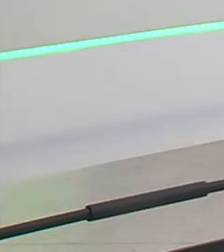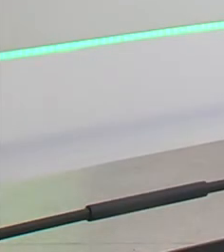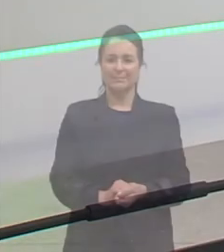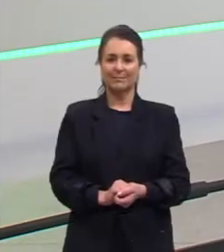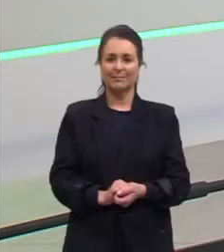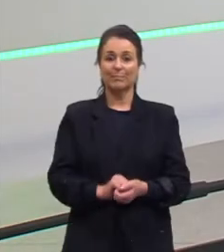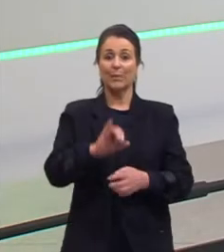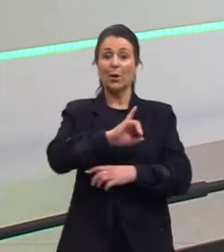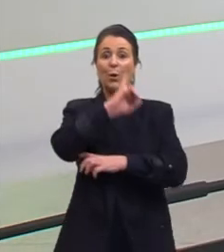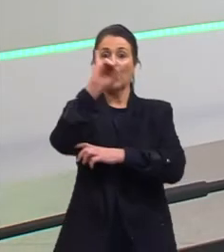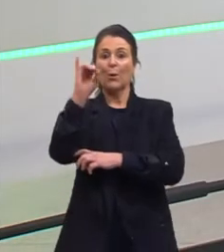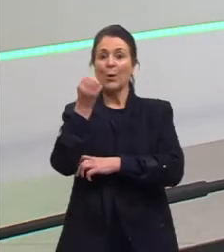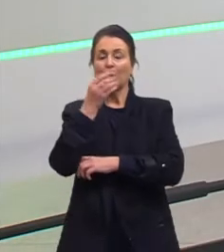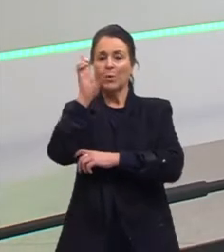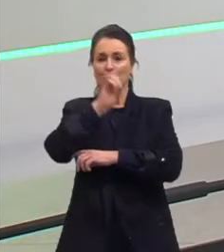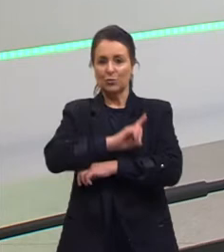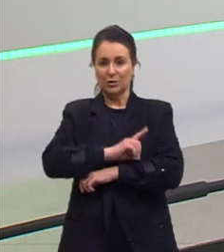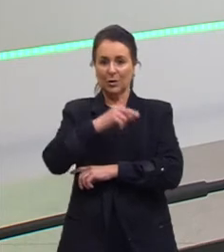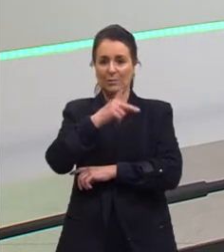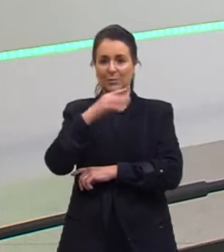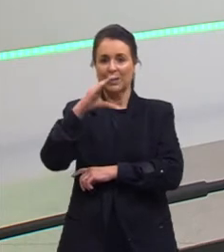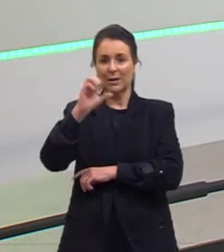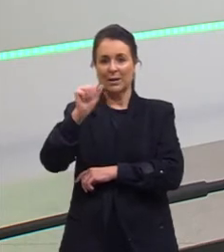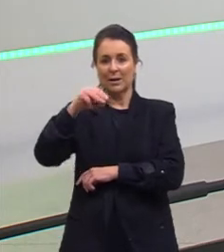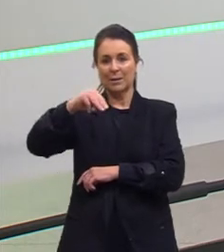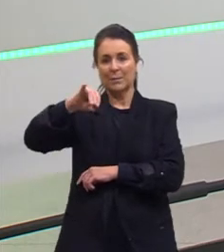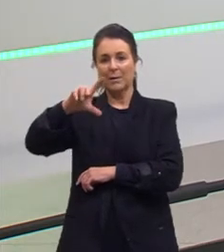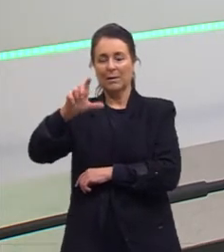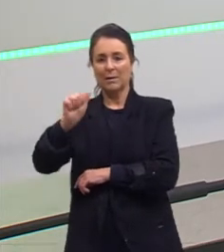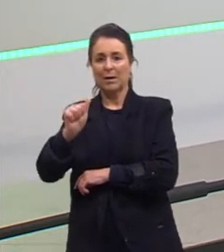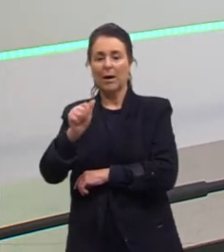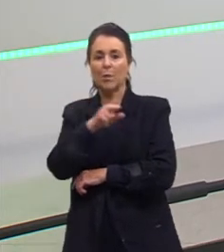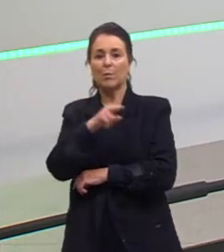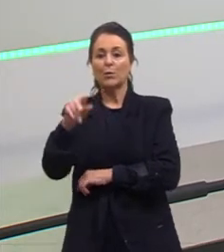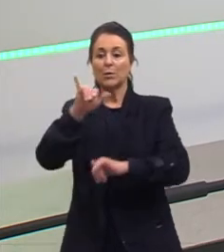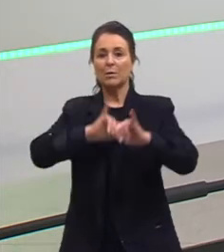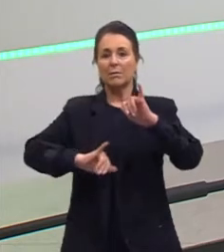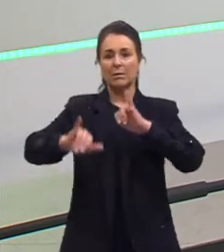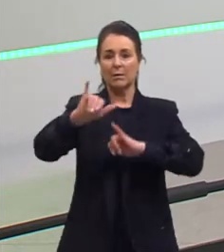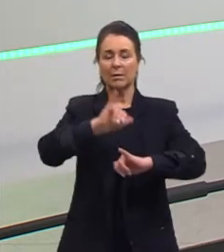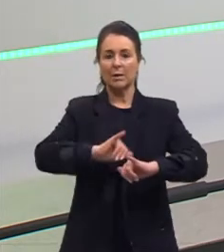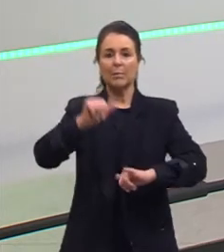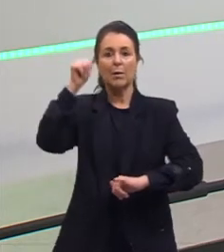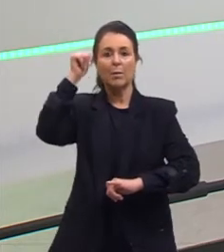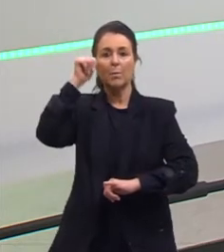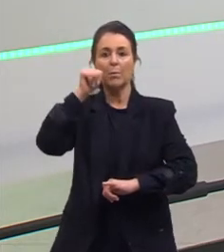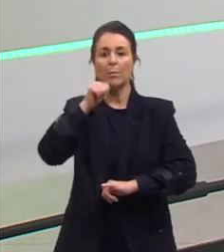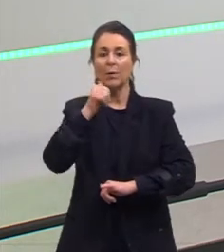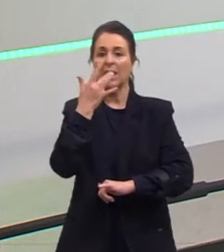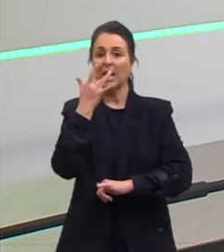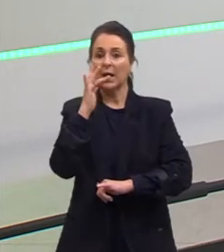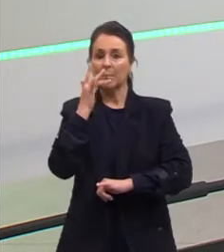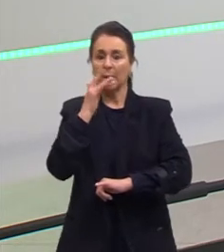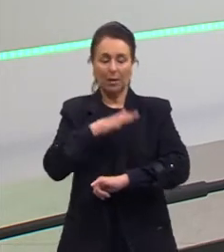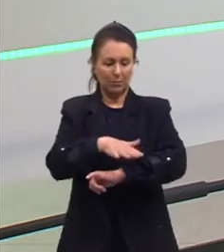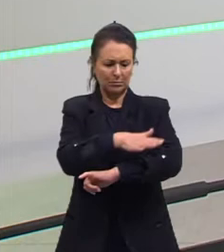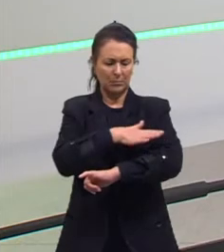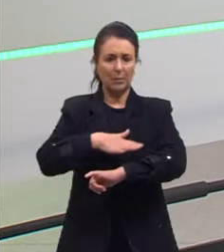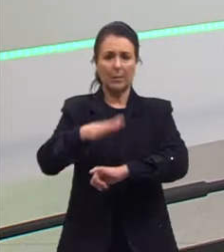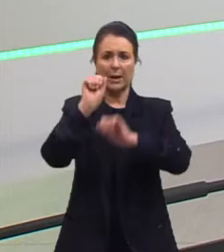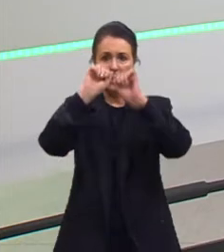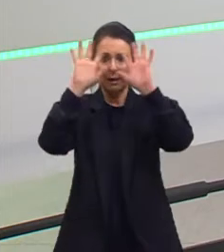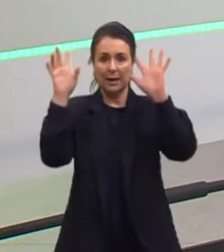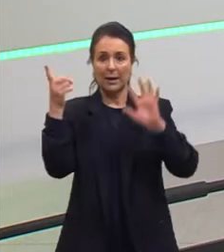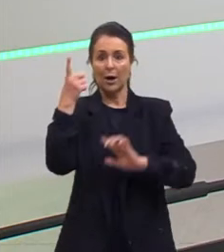Olá pessoal, eu sou a professora Camila Grandini, sou a professora de Química, sou uma mulher branca, de pele clara, olhos,